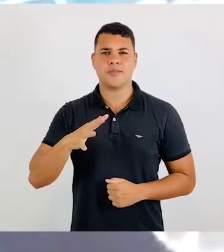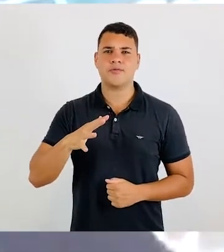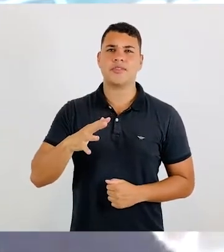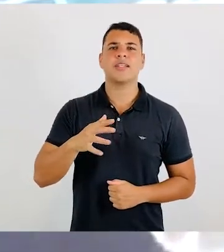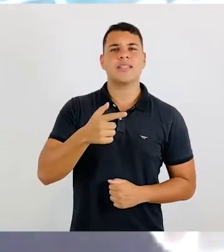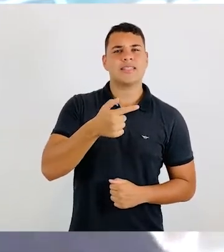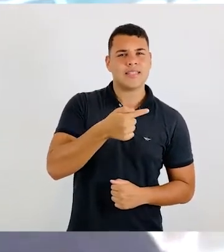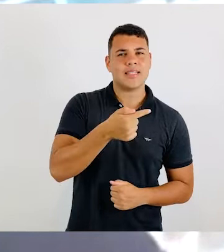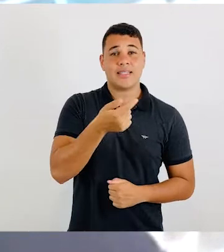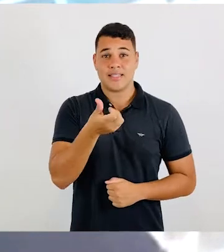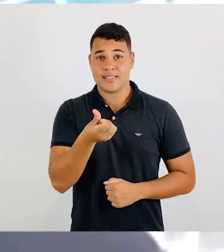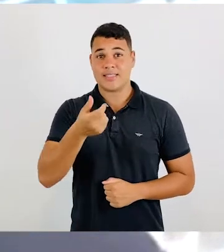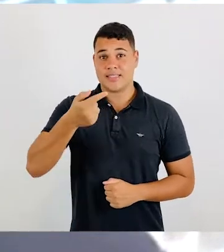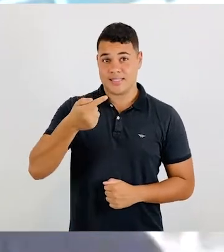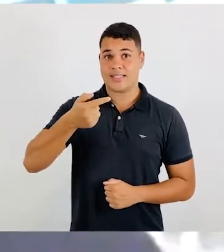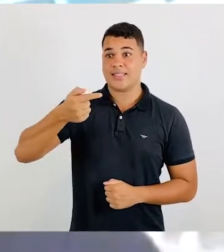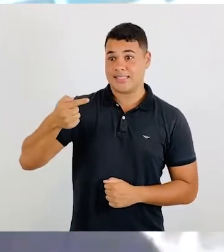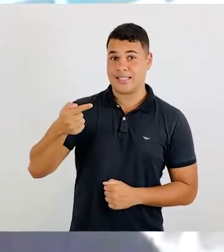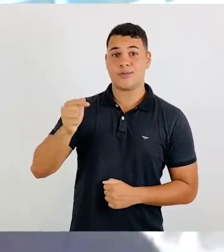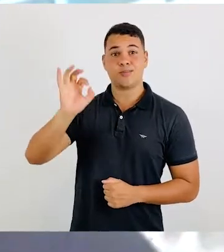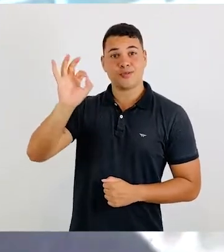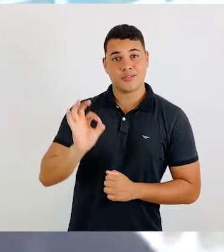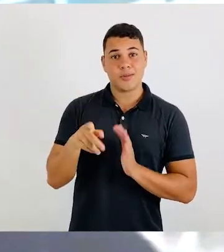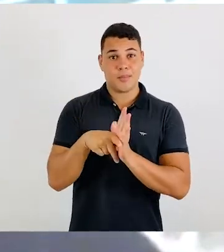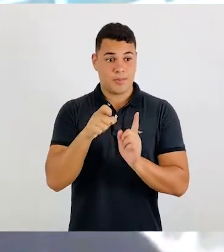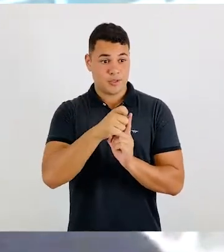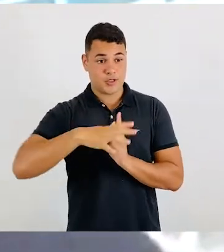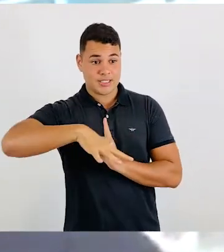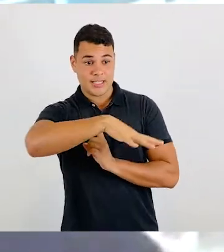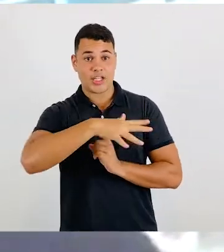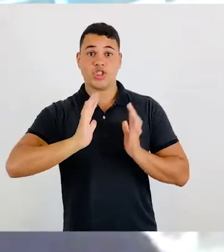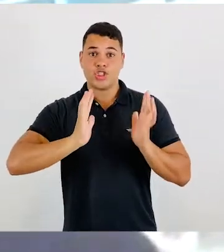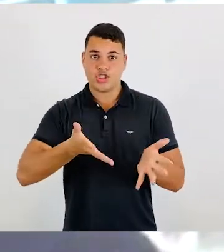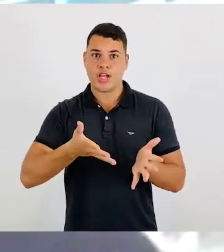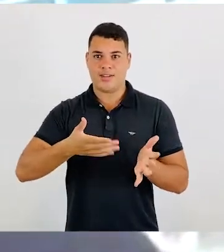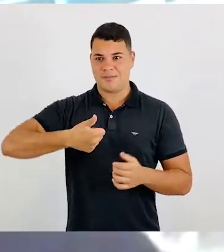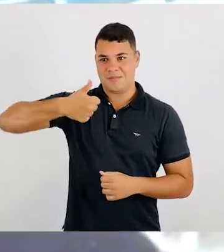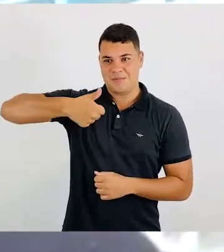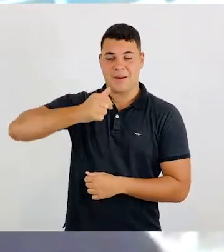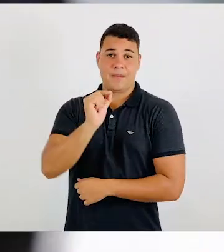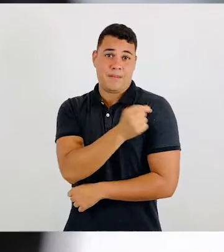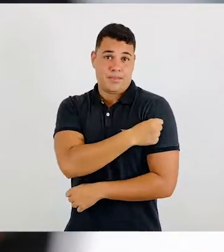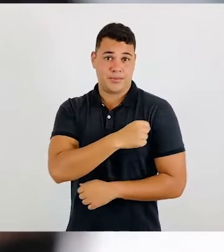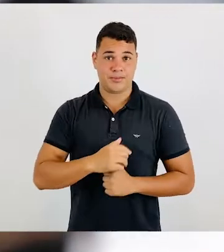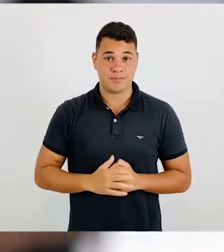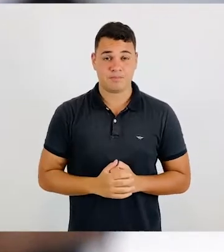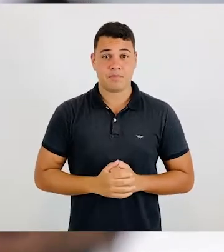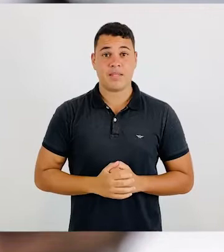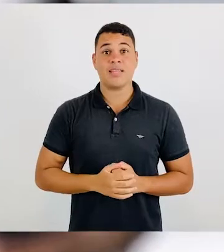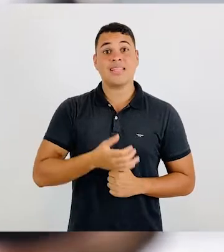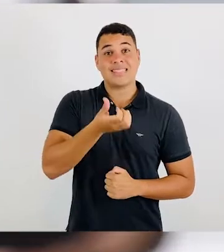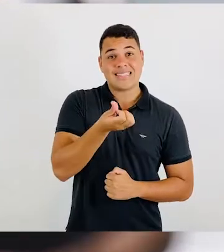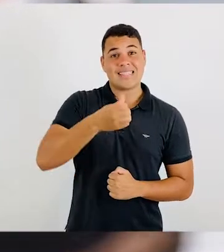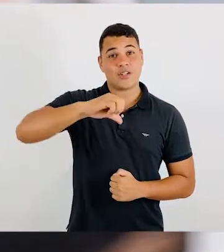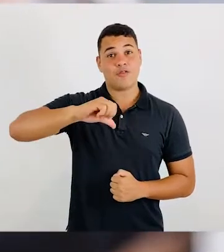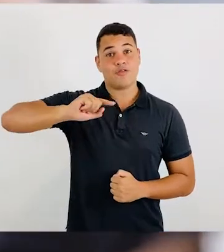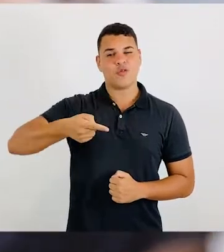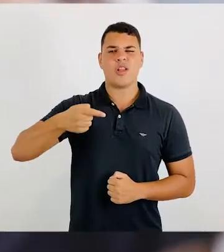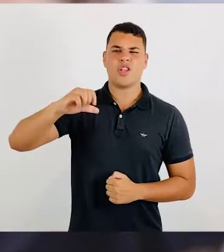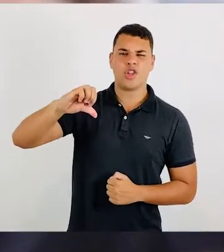76, 77% da população vacinada com primeira dose, a gente está com 69